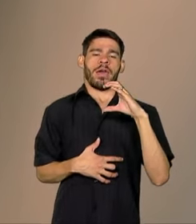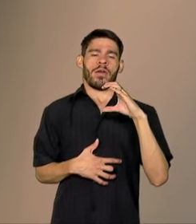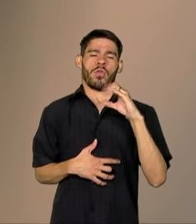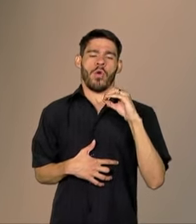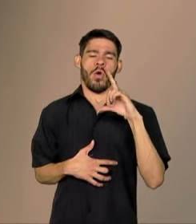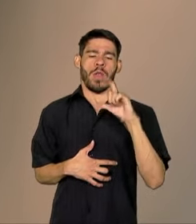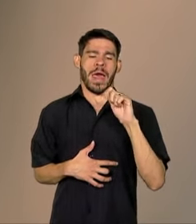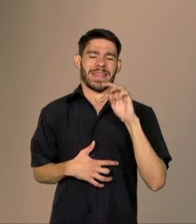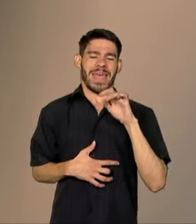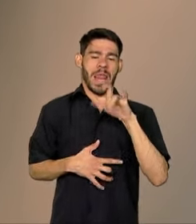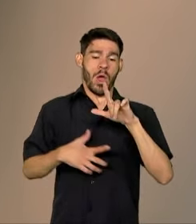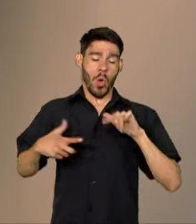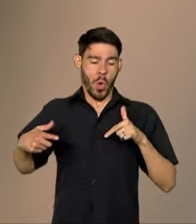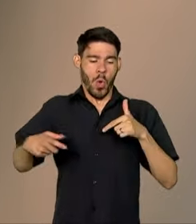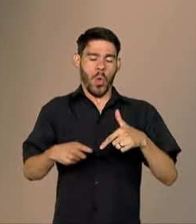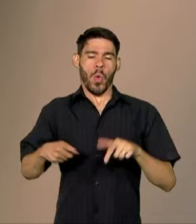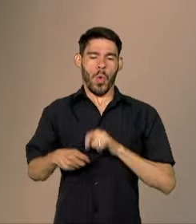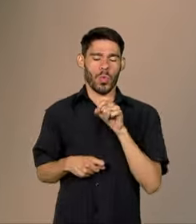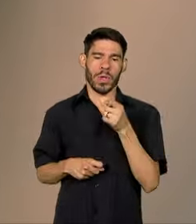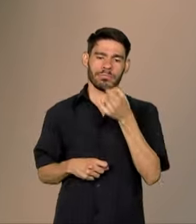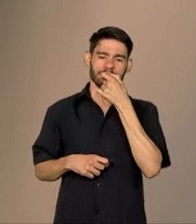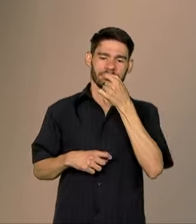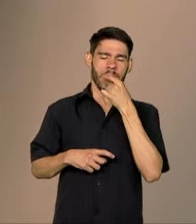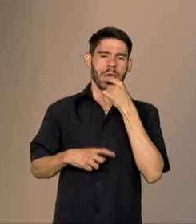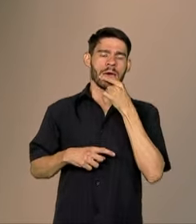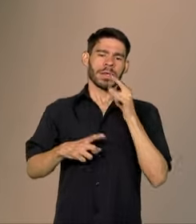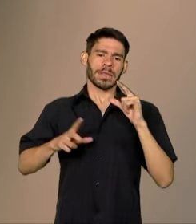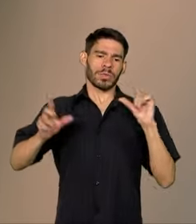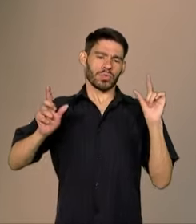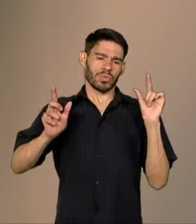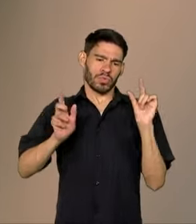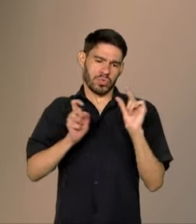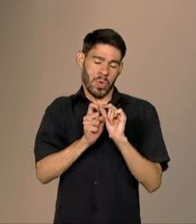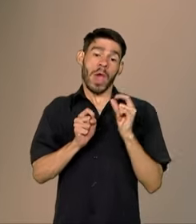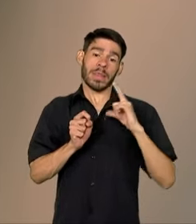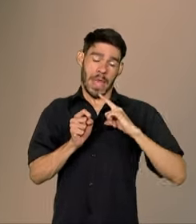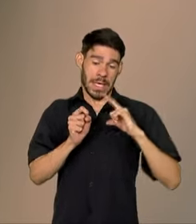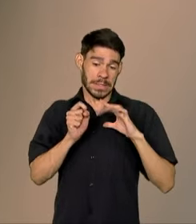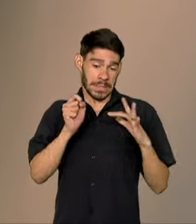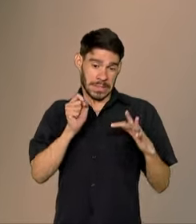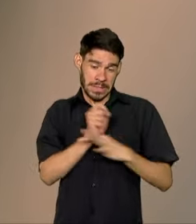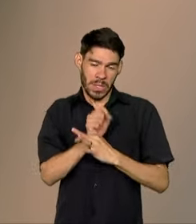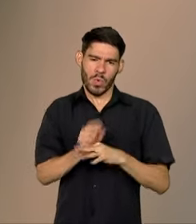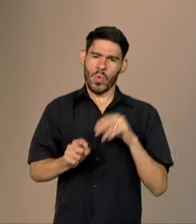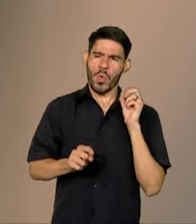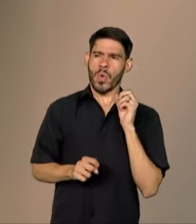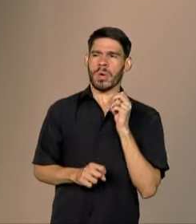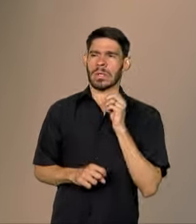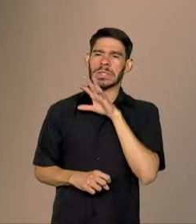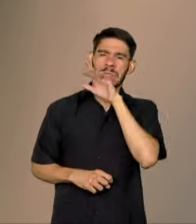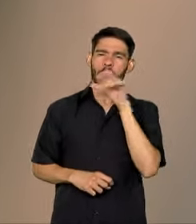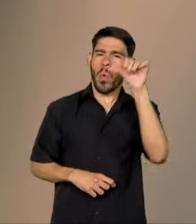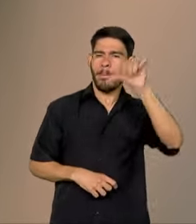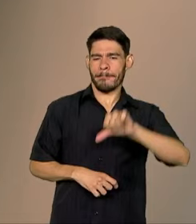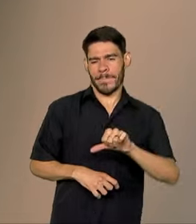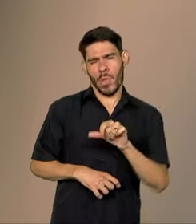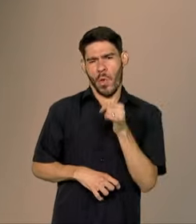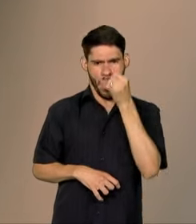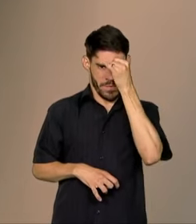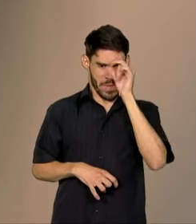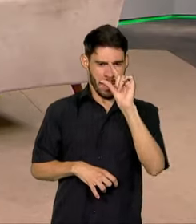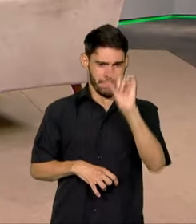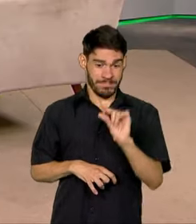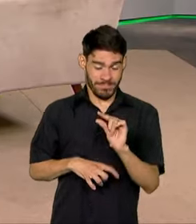nossa luta é no sentido de que essas drogas sejam cada vez mais seguras, menos tóxicas e que tragam menos